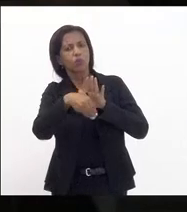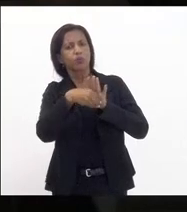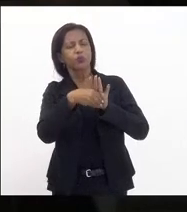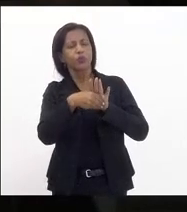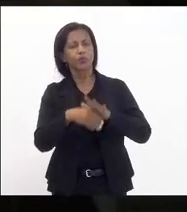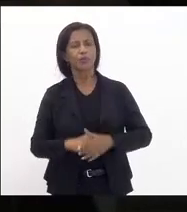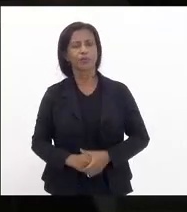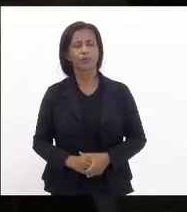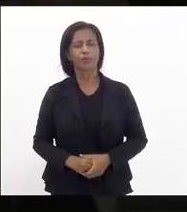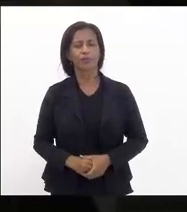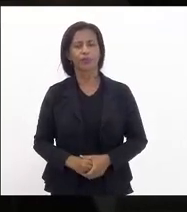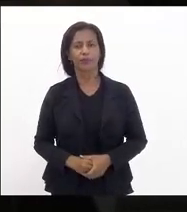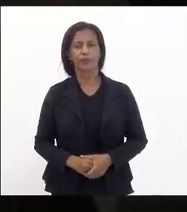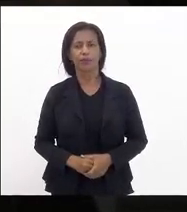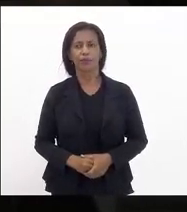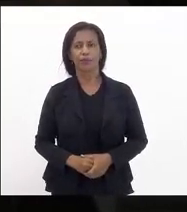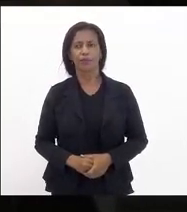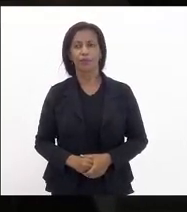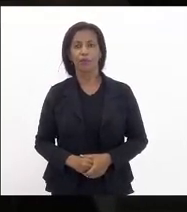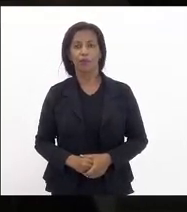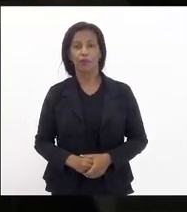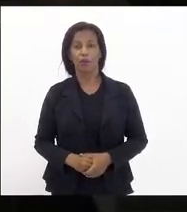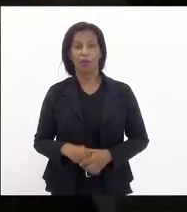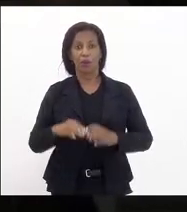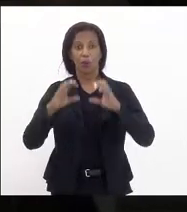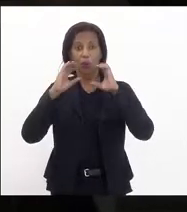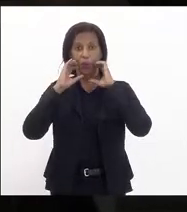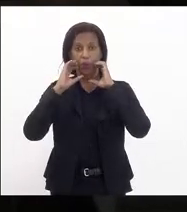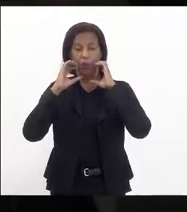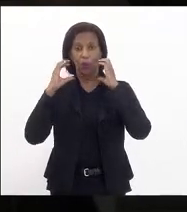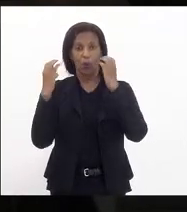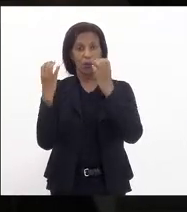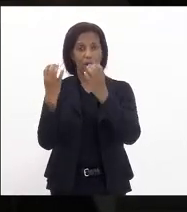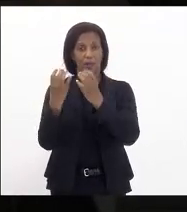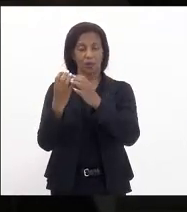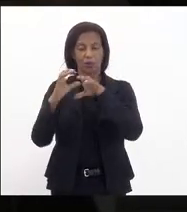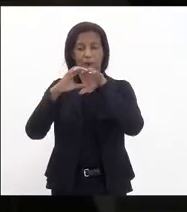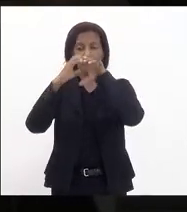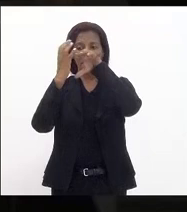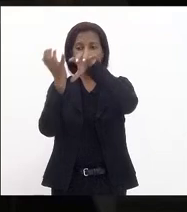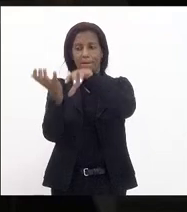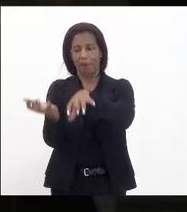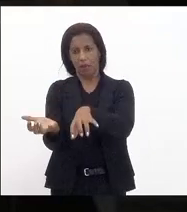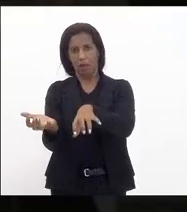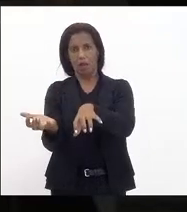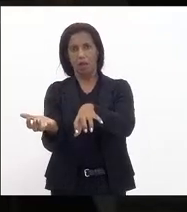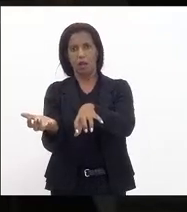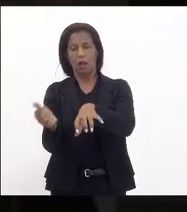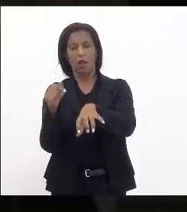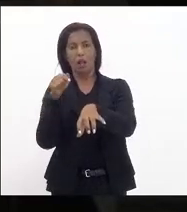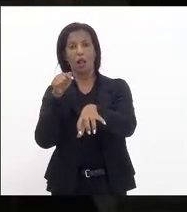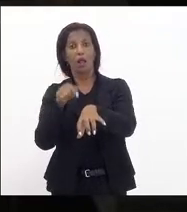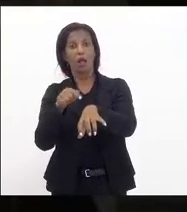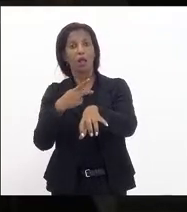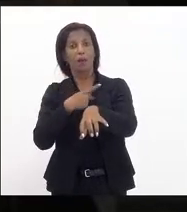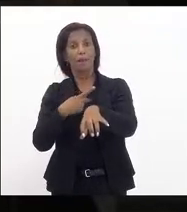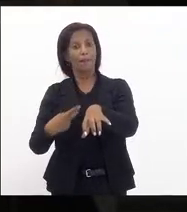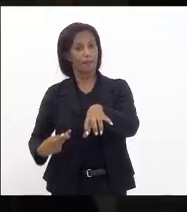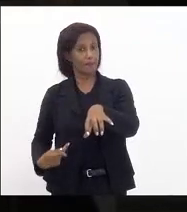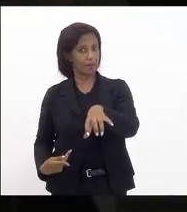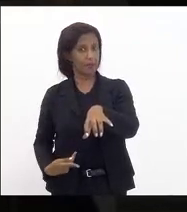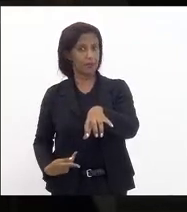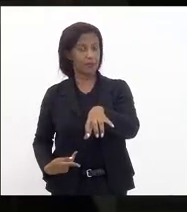o congresso nacional fez aprovar e o presidente da